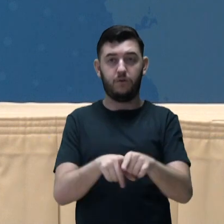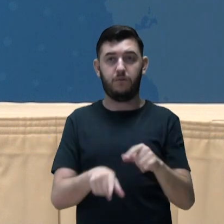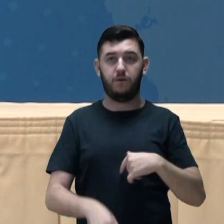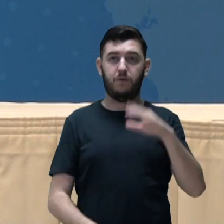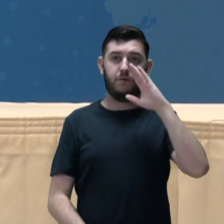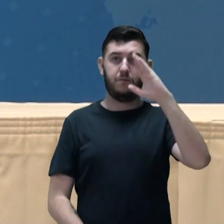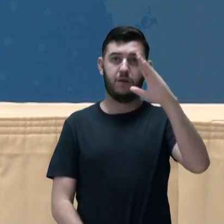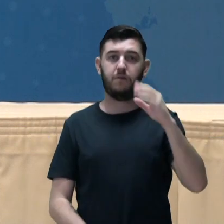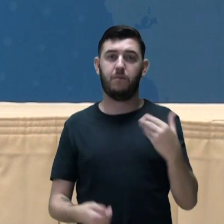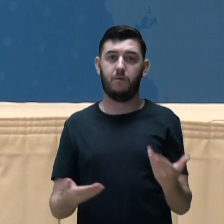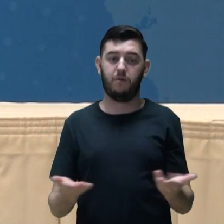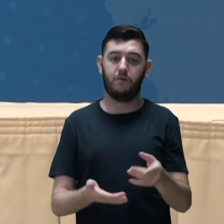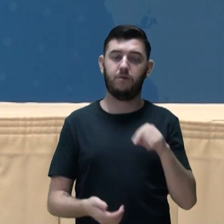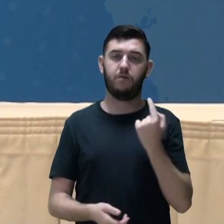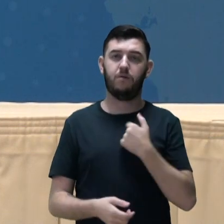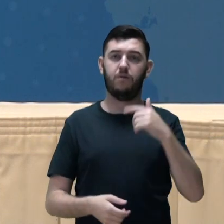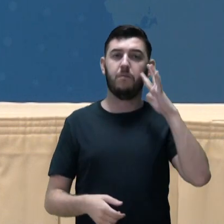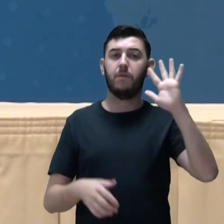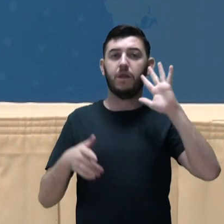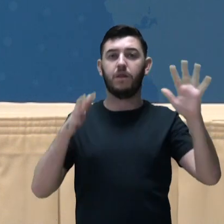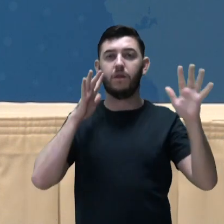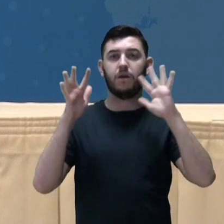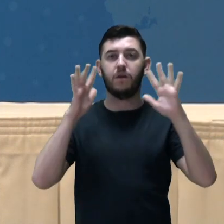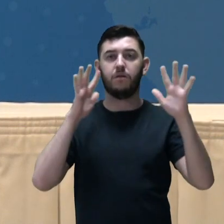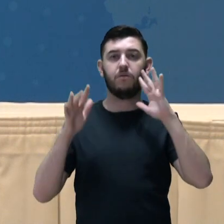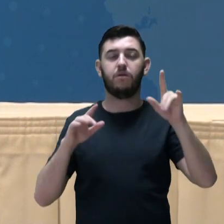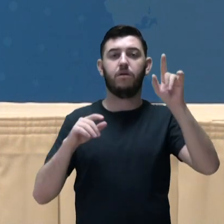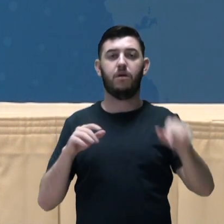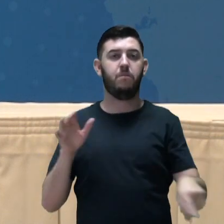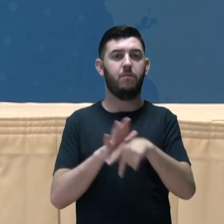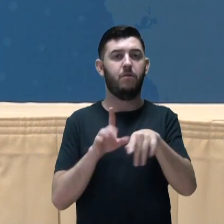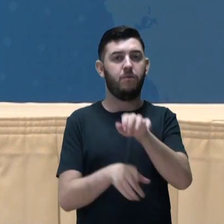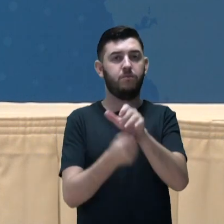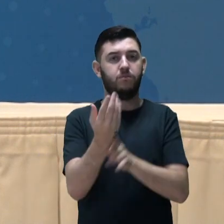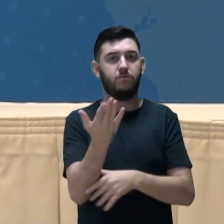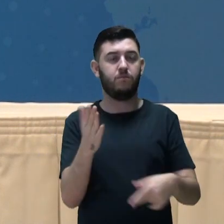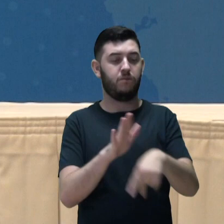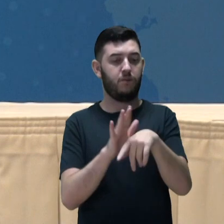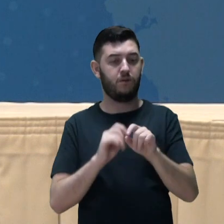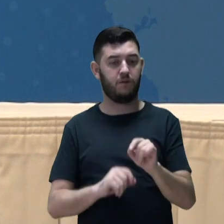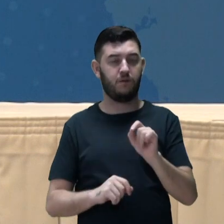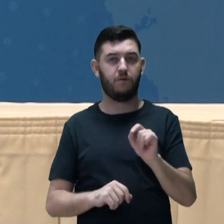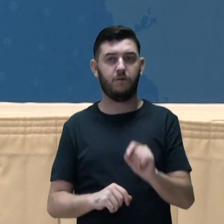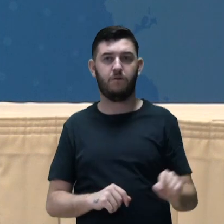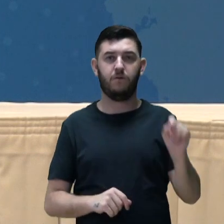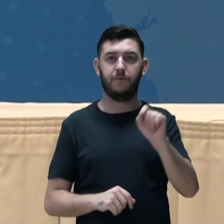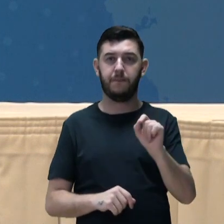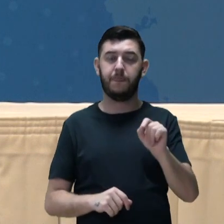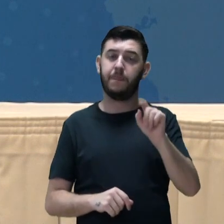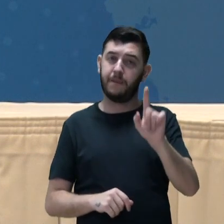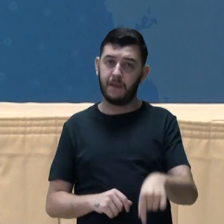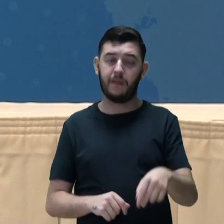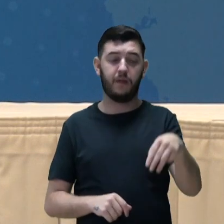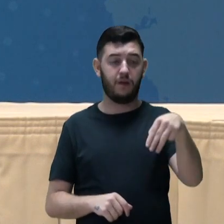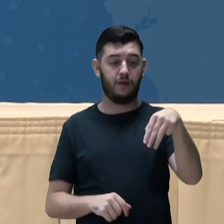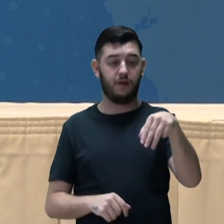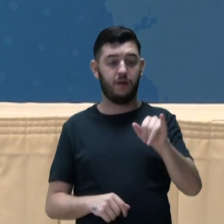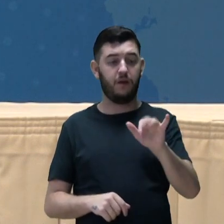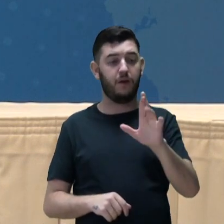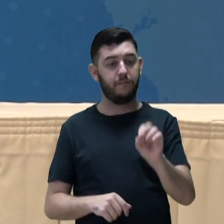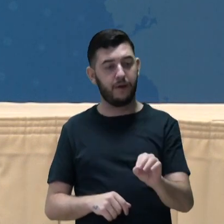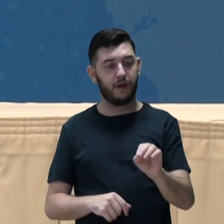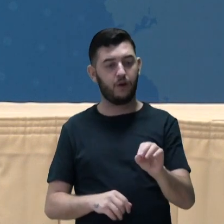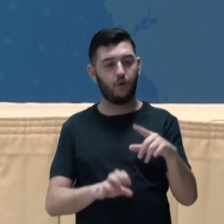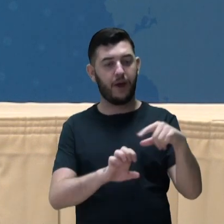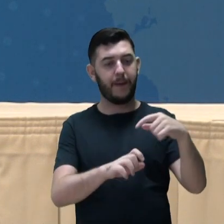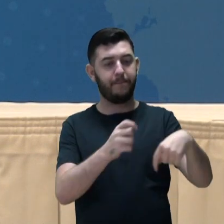especialmente em virtude, pensando mais especificamente na chamada, em virtude da criação da figura do microempreendedor individual, o que a